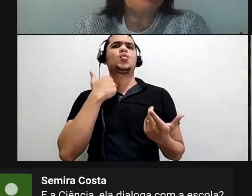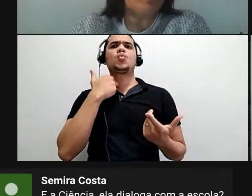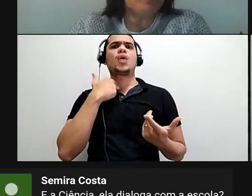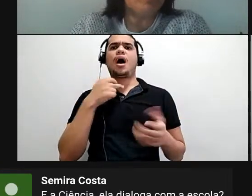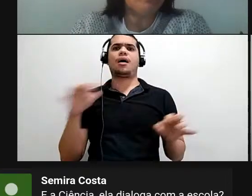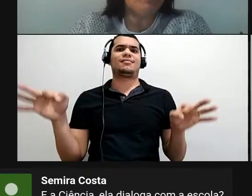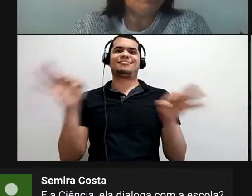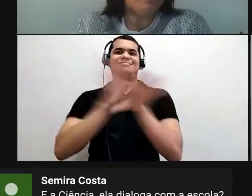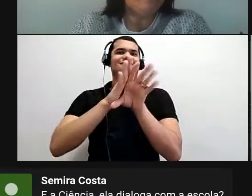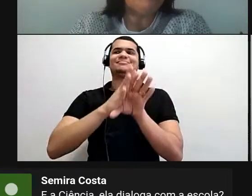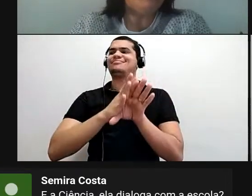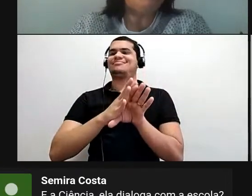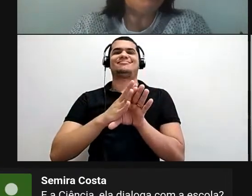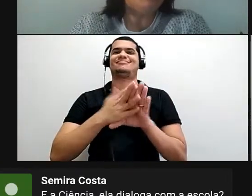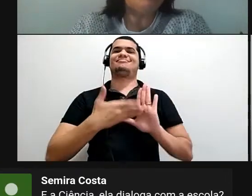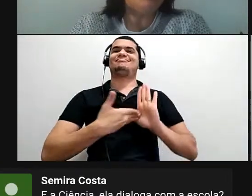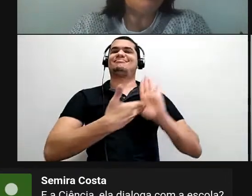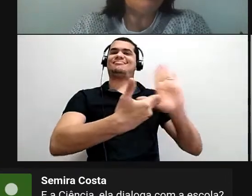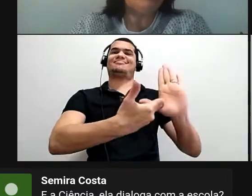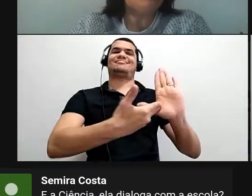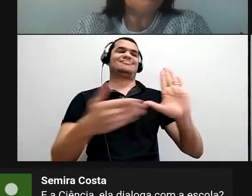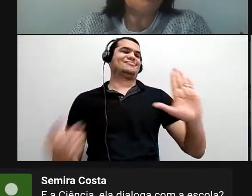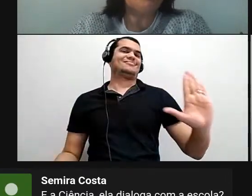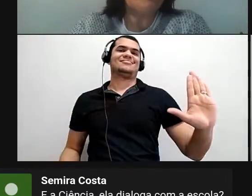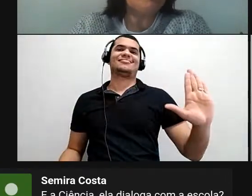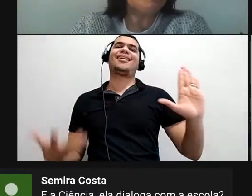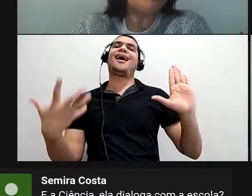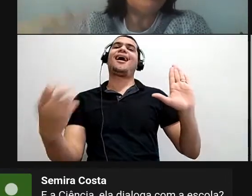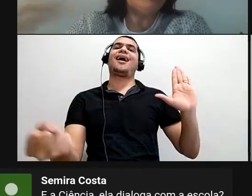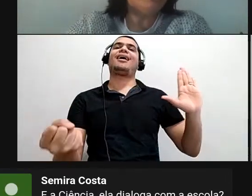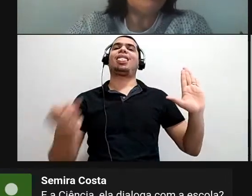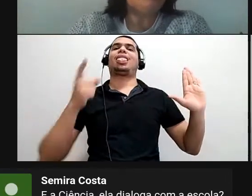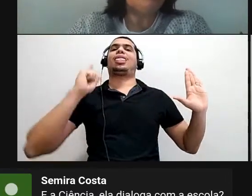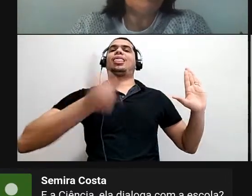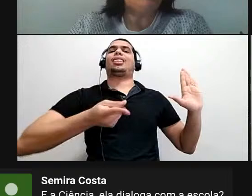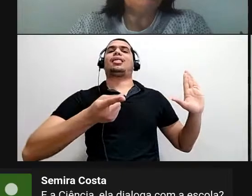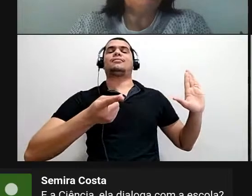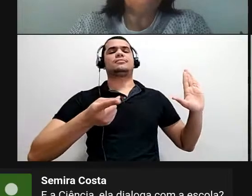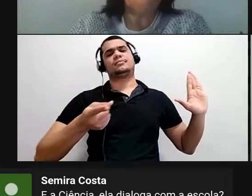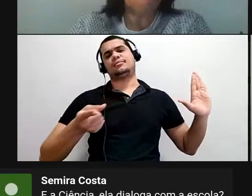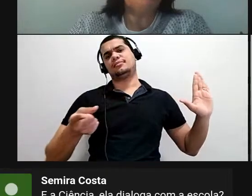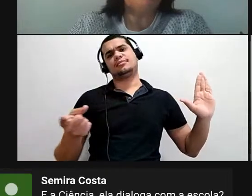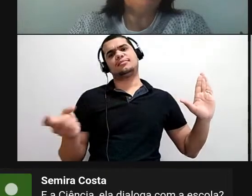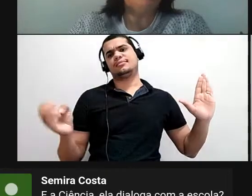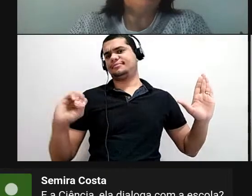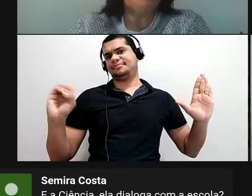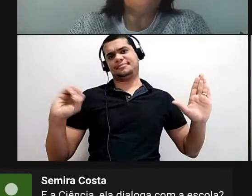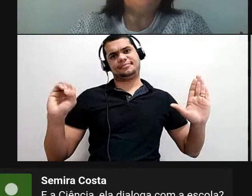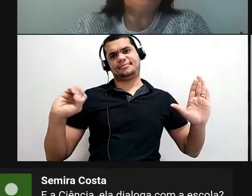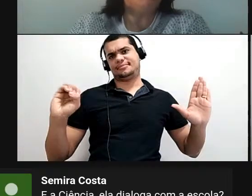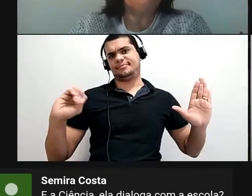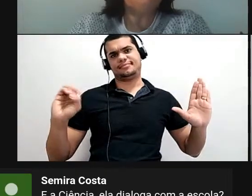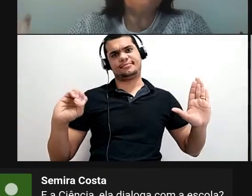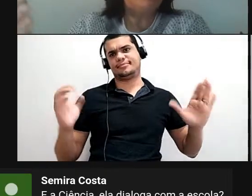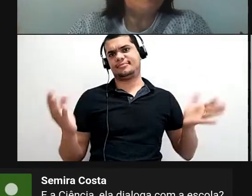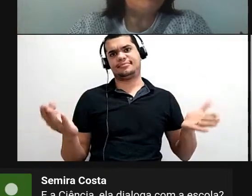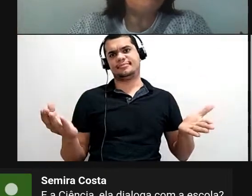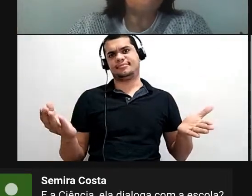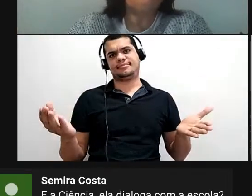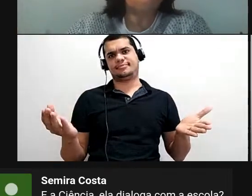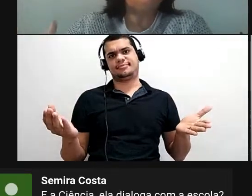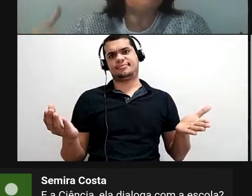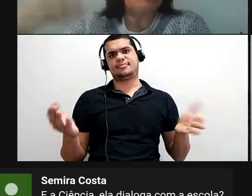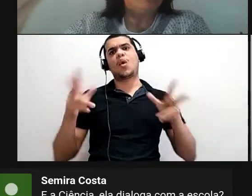tudo pronto e simplesmente colocar como se aquilo fosse o que a